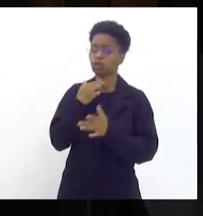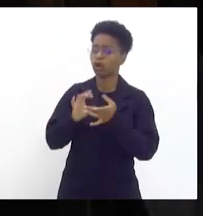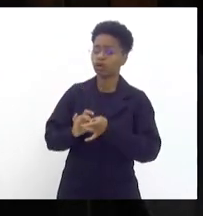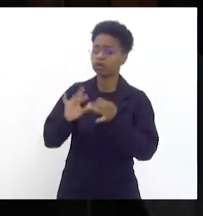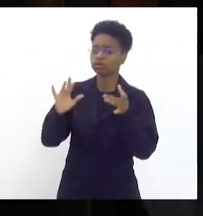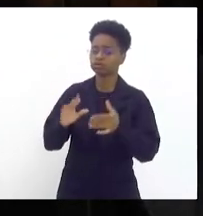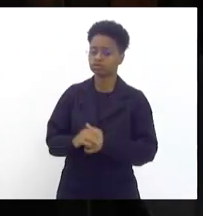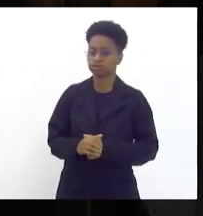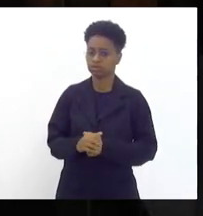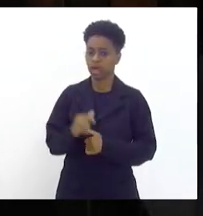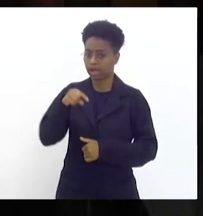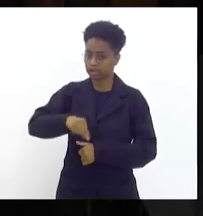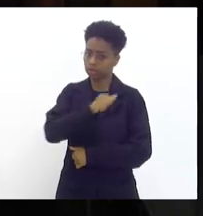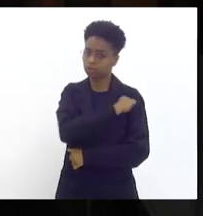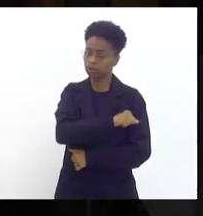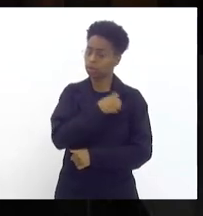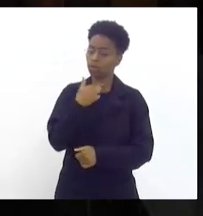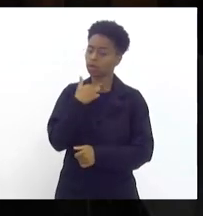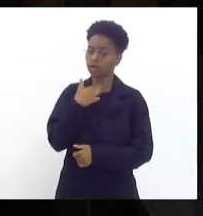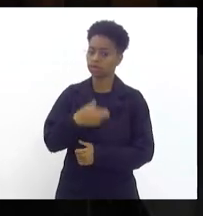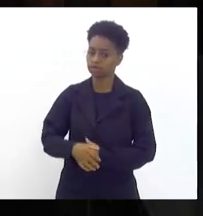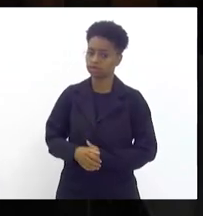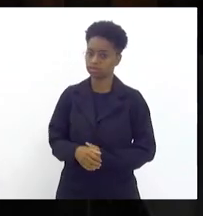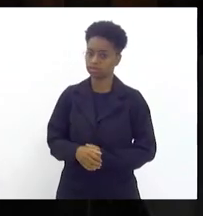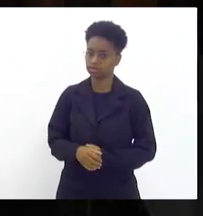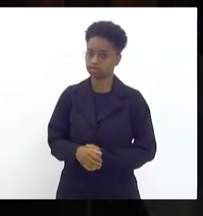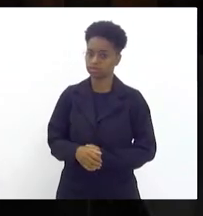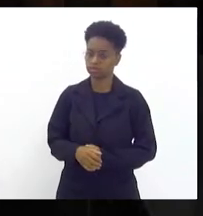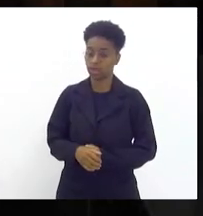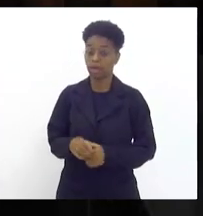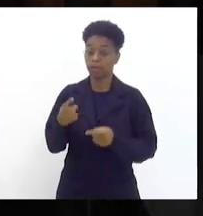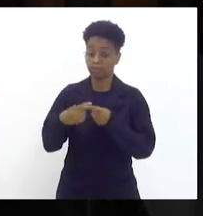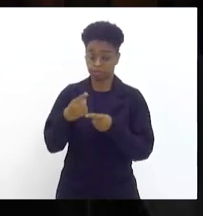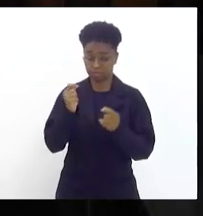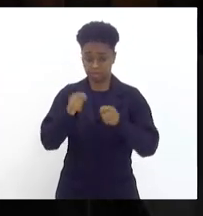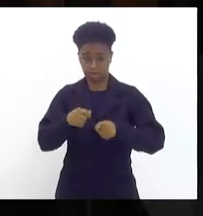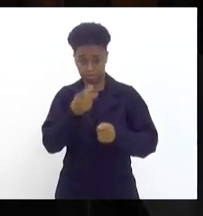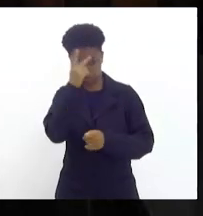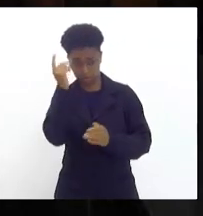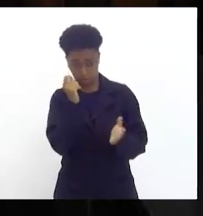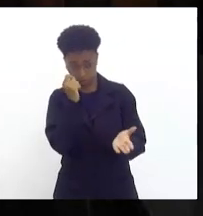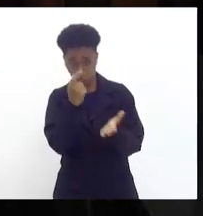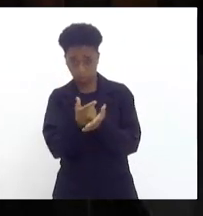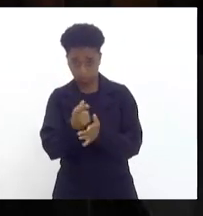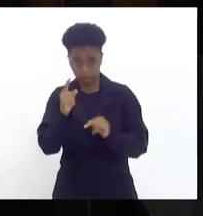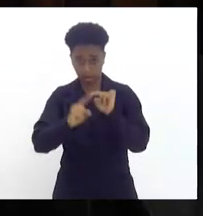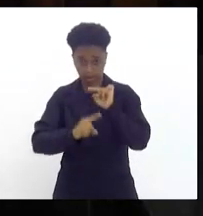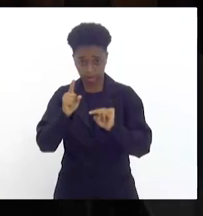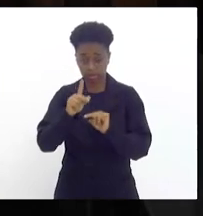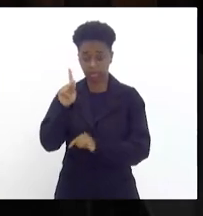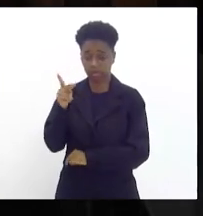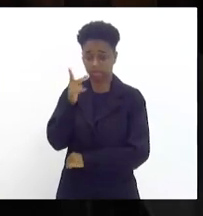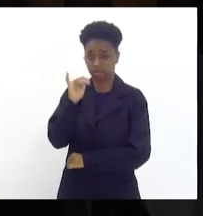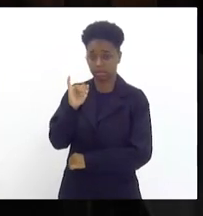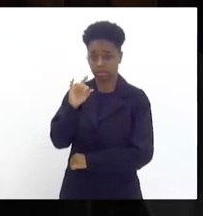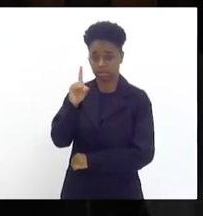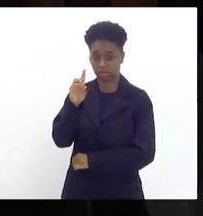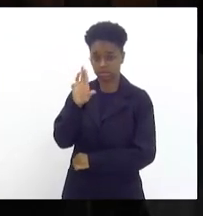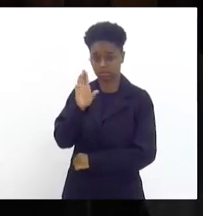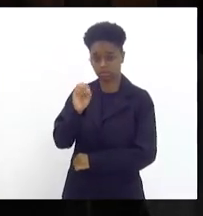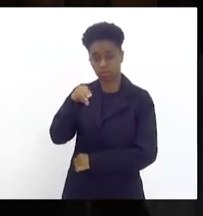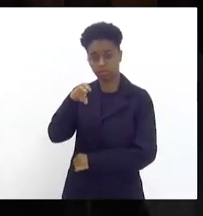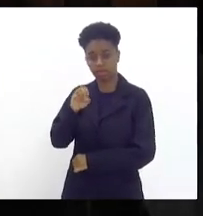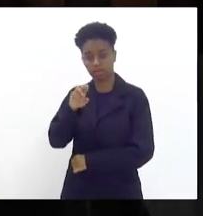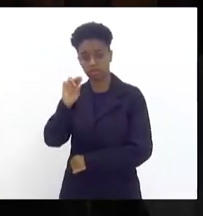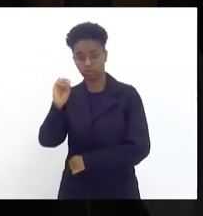opção ao usuário no estado de Rio Janeiro dele comprar o hidrômetro e ter a opção desde que é presente nota fiscal vai à